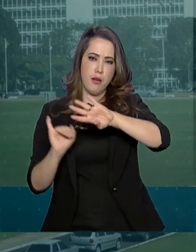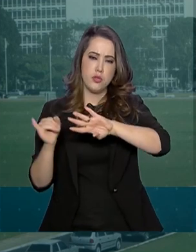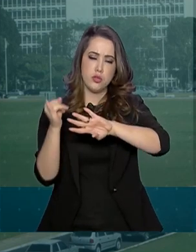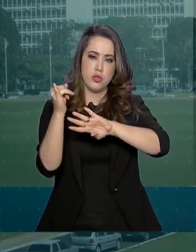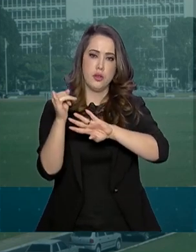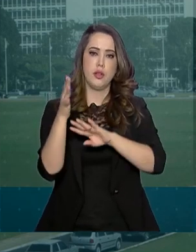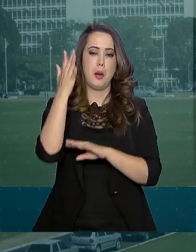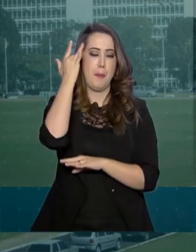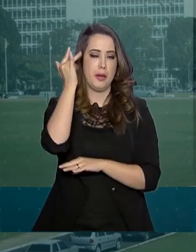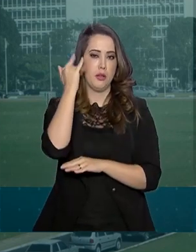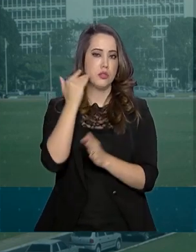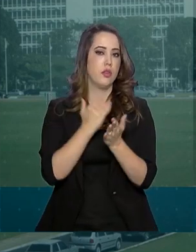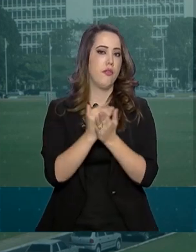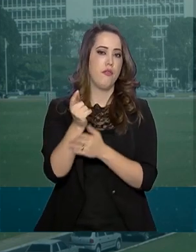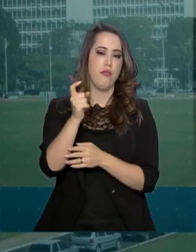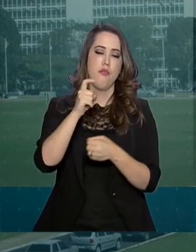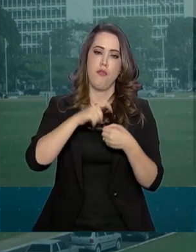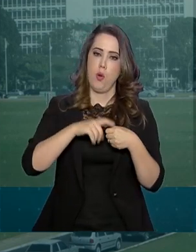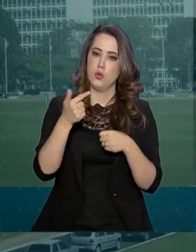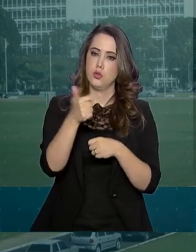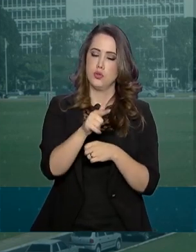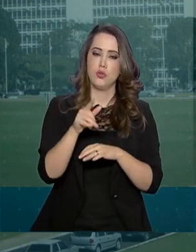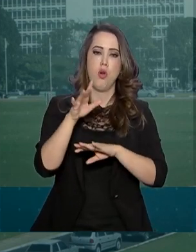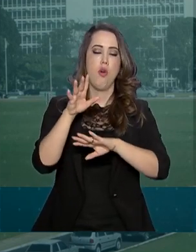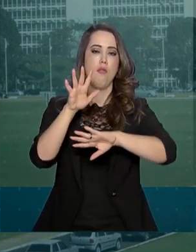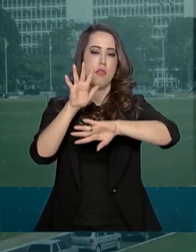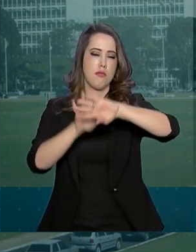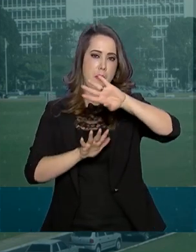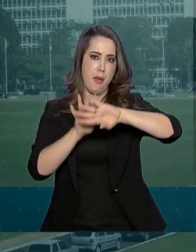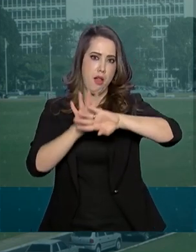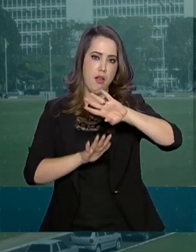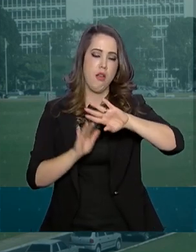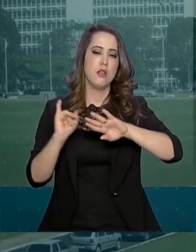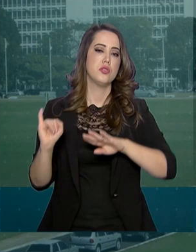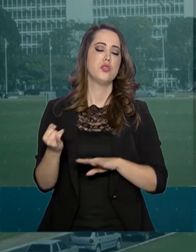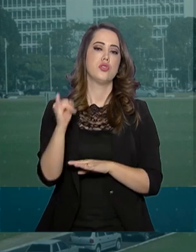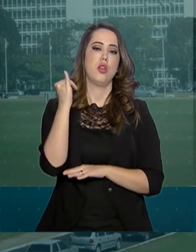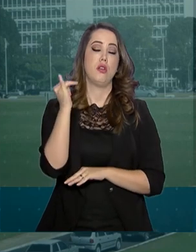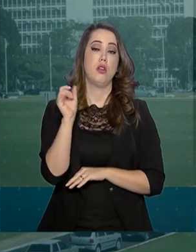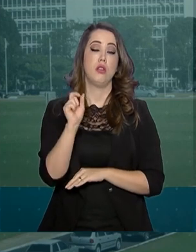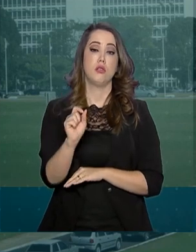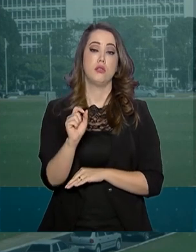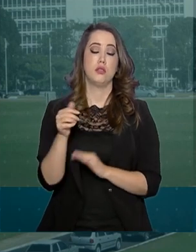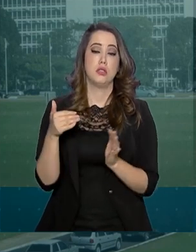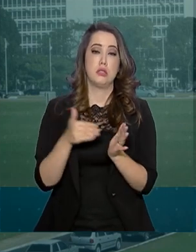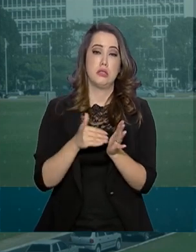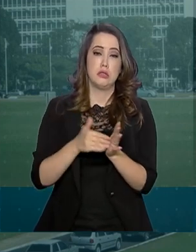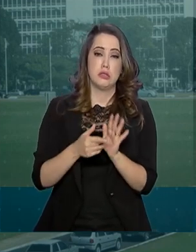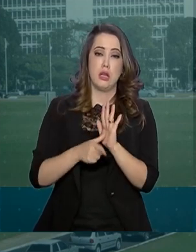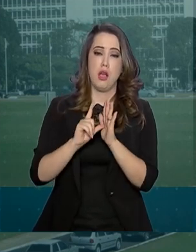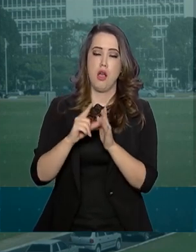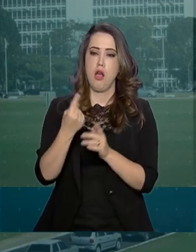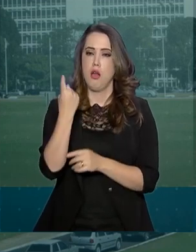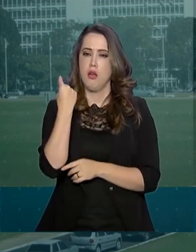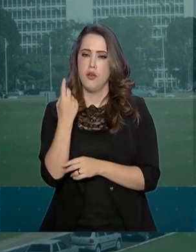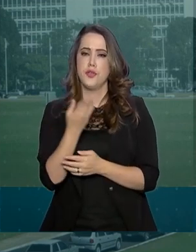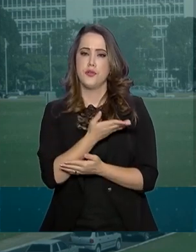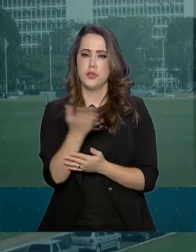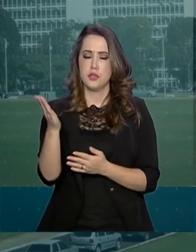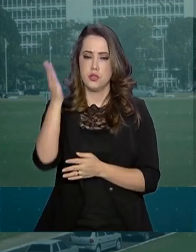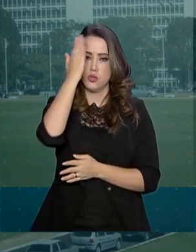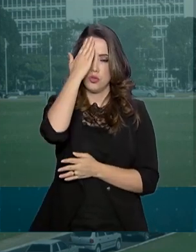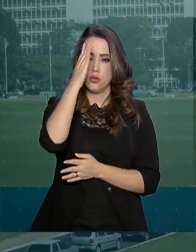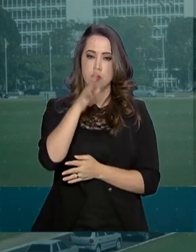partir de amanhã já é a tabela de janeiro vindo, falendo. E é aquela antiga, que vocês já estão acostumados.